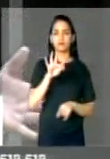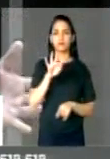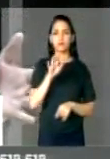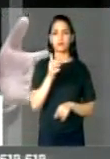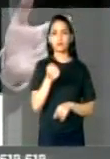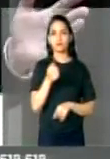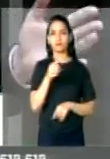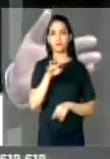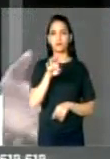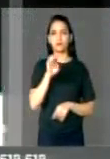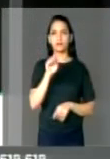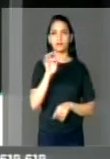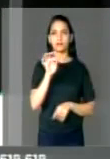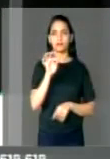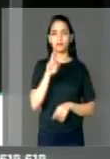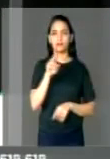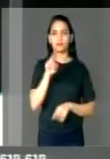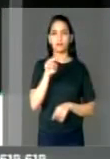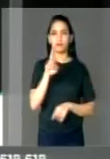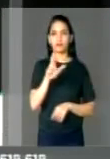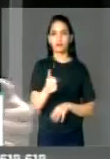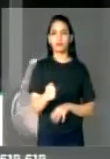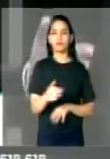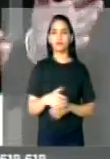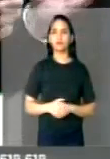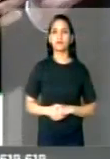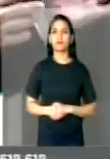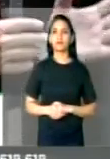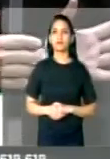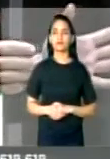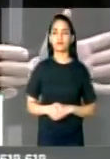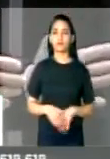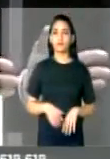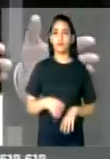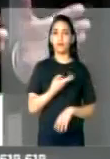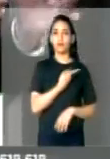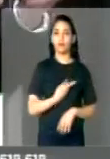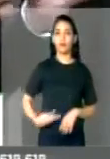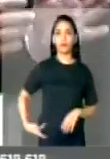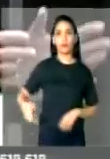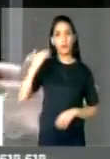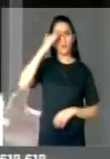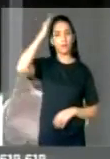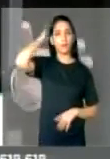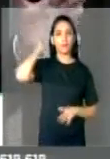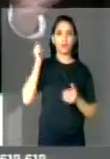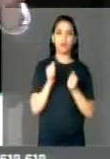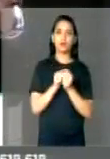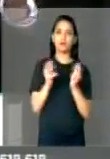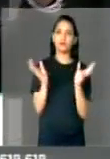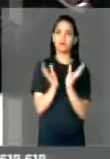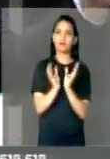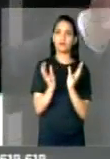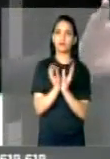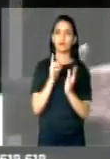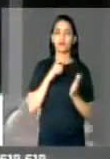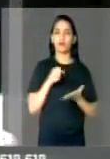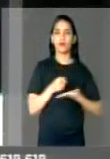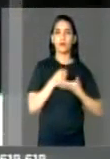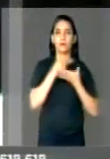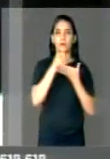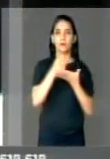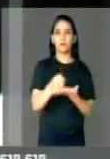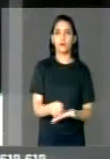segurança, que é o verdadeiro papel do estado. E o presidente Michel Temer, juntamente com a sua equipe, está dando apoio